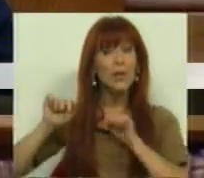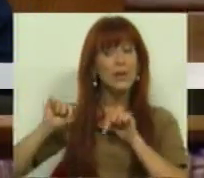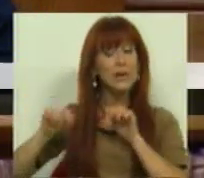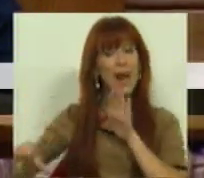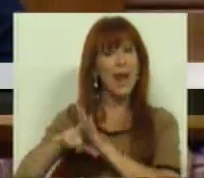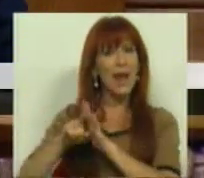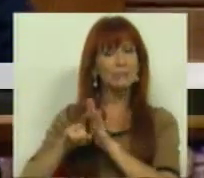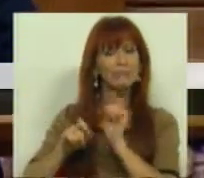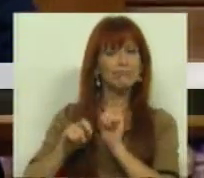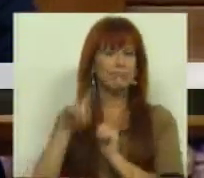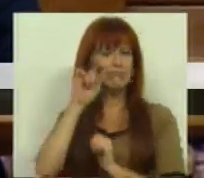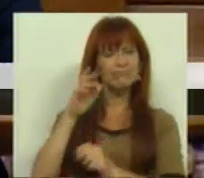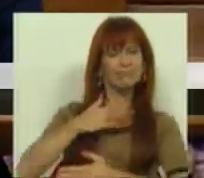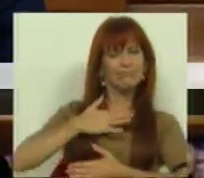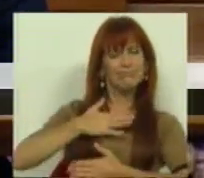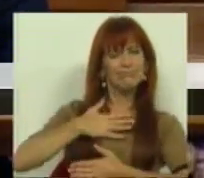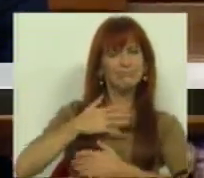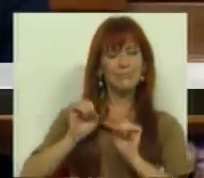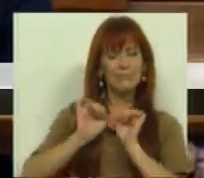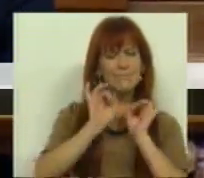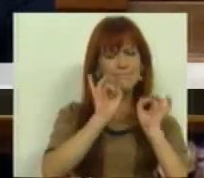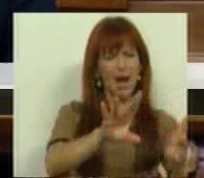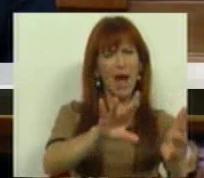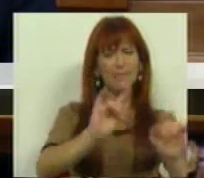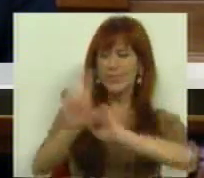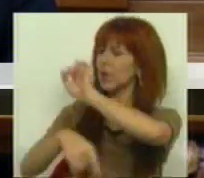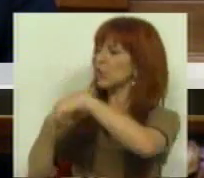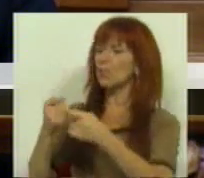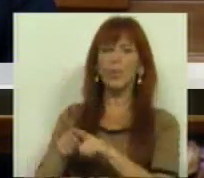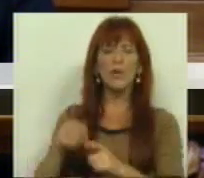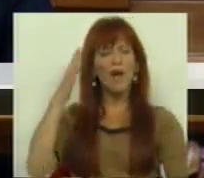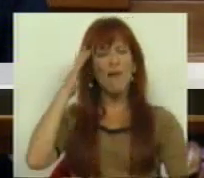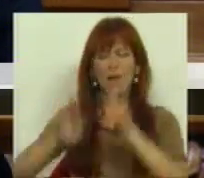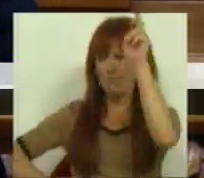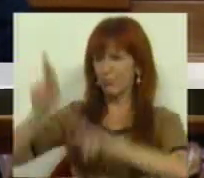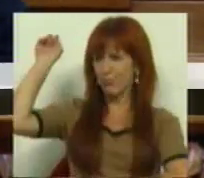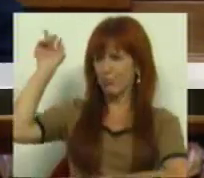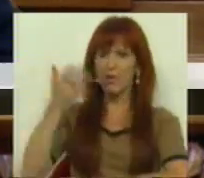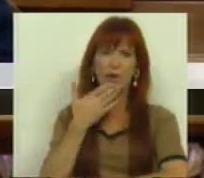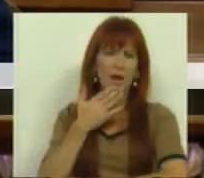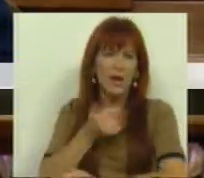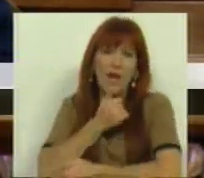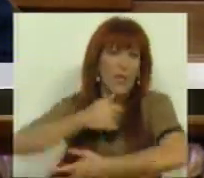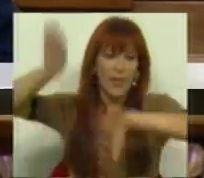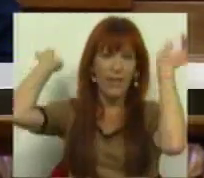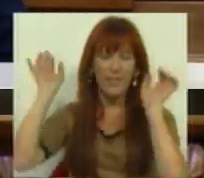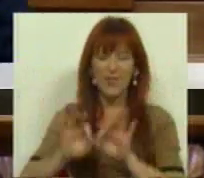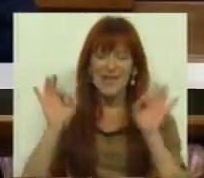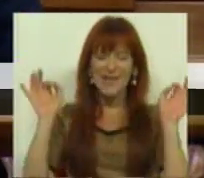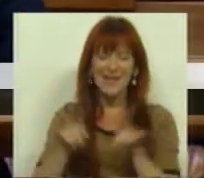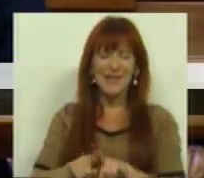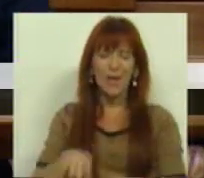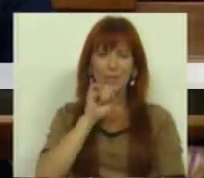nesta lei a proteção para despejar e depois especular à vontade, como é o caso